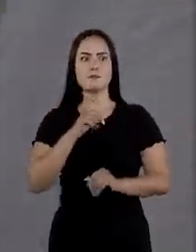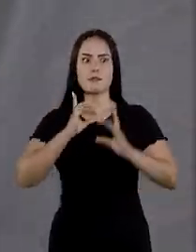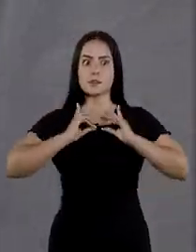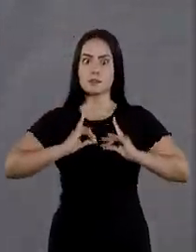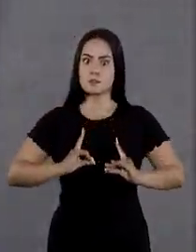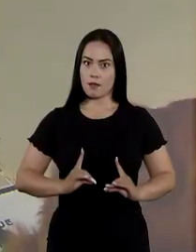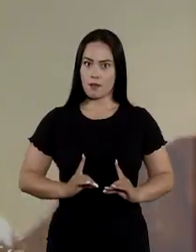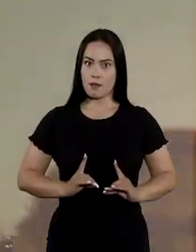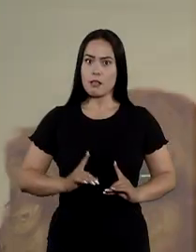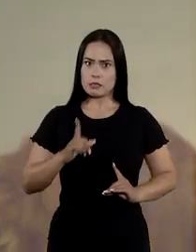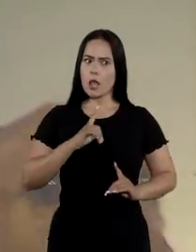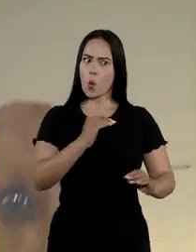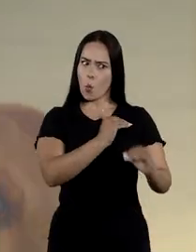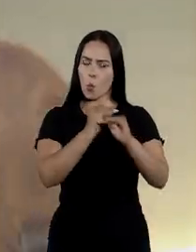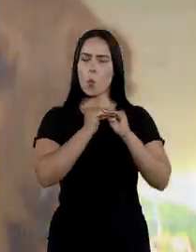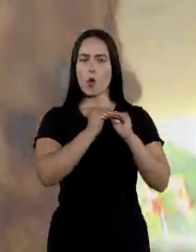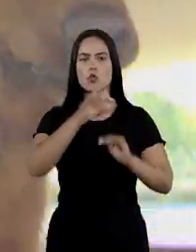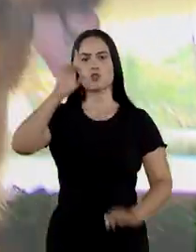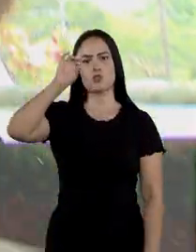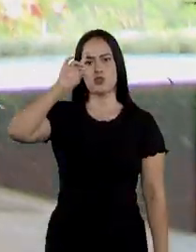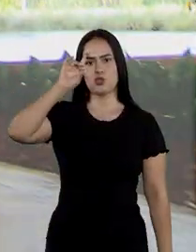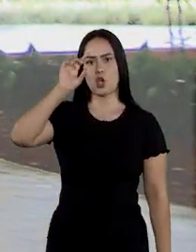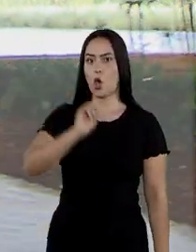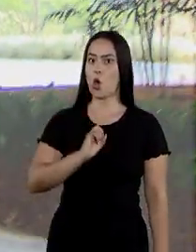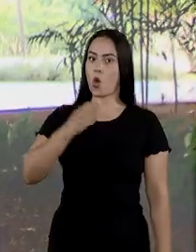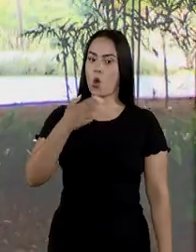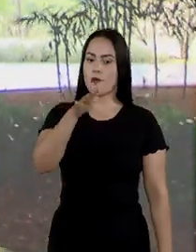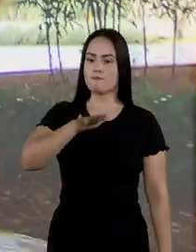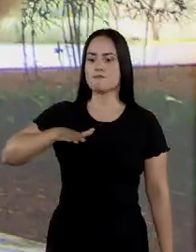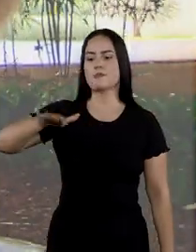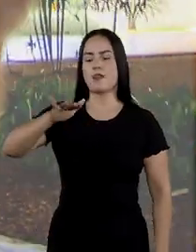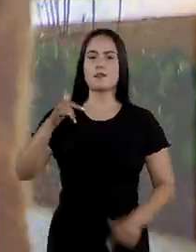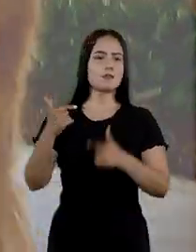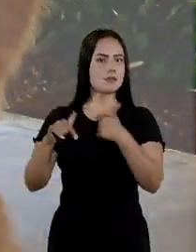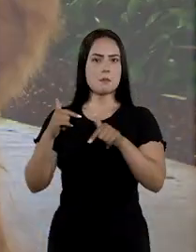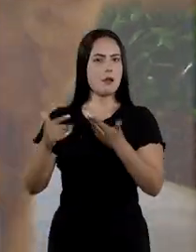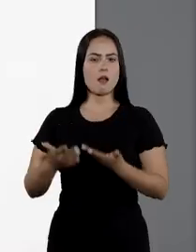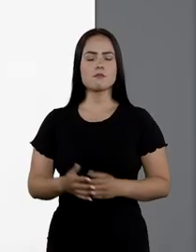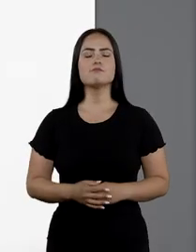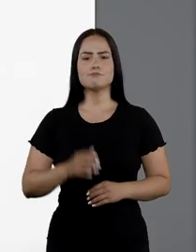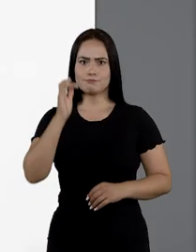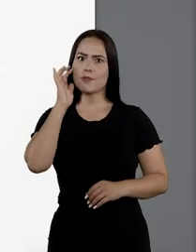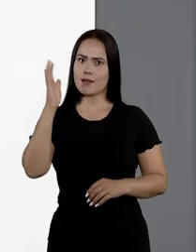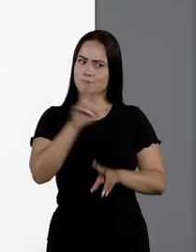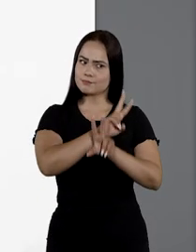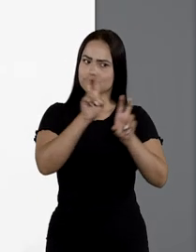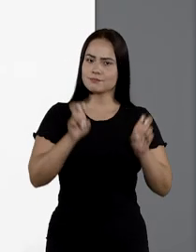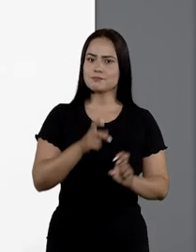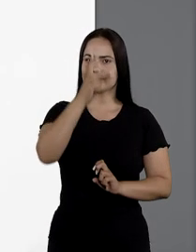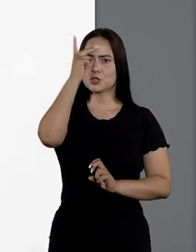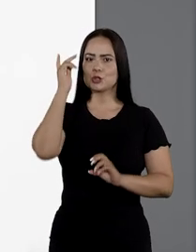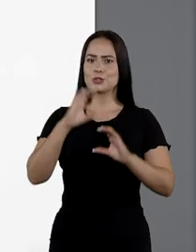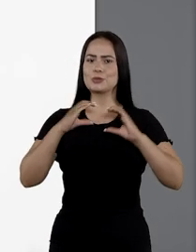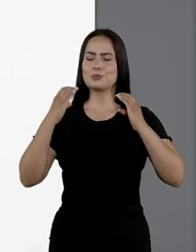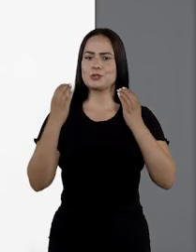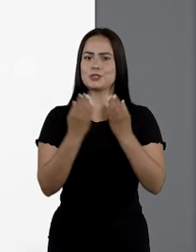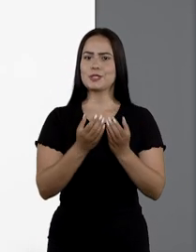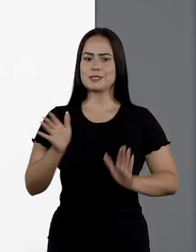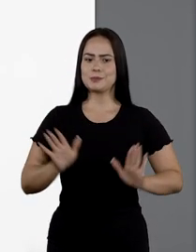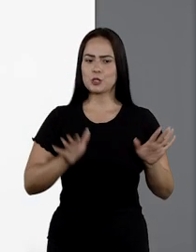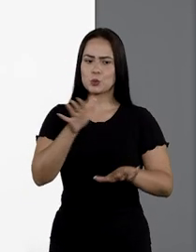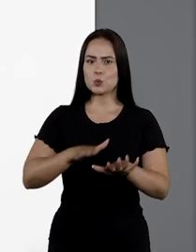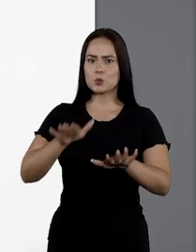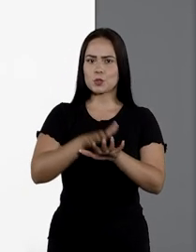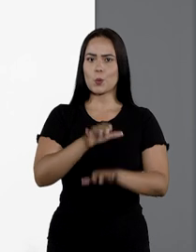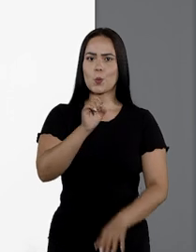com deficiência tenham equidade no dia a dia ou no ambiente de trabalho? Pensando nisso, a Comissão de Acessibilidade